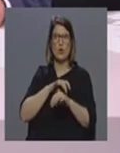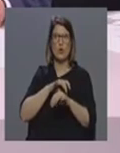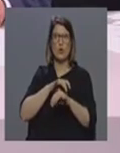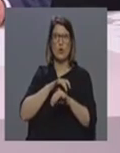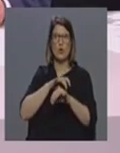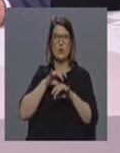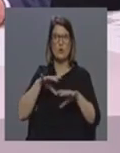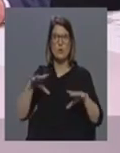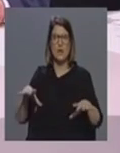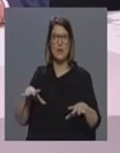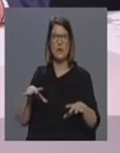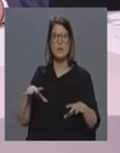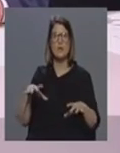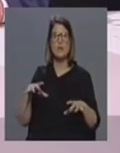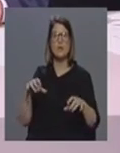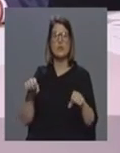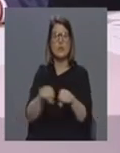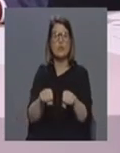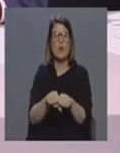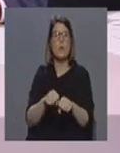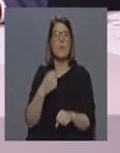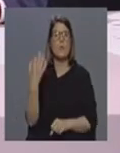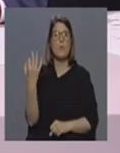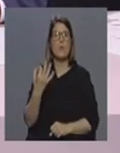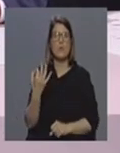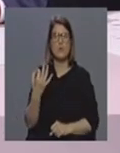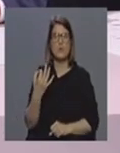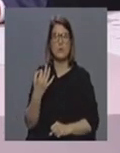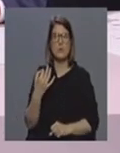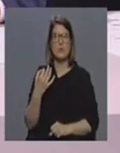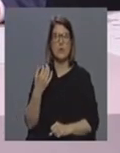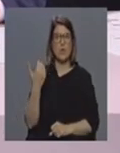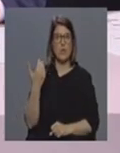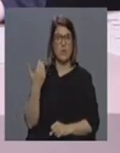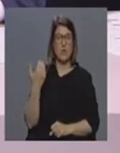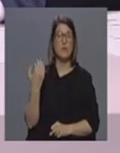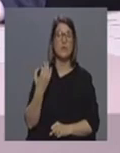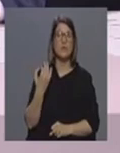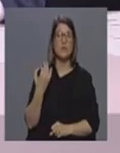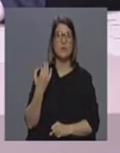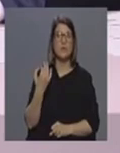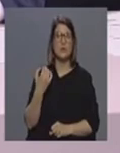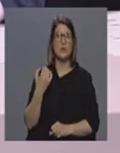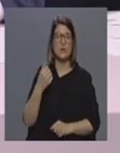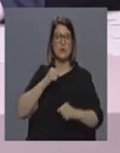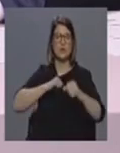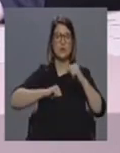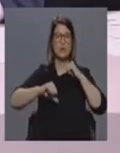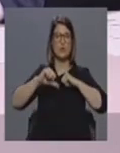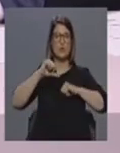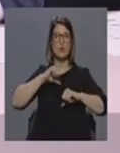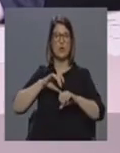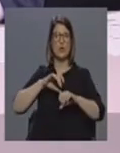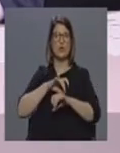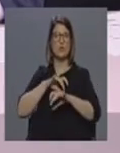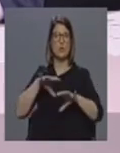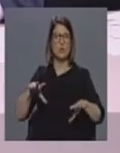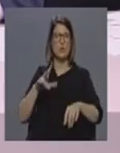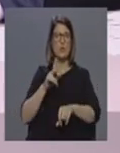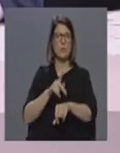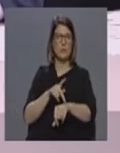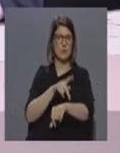de São João no Porto estiveram a realizar ainda nos últimos dias operações cirurgias no hospital de Ponta Delgada